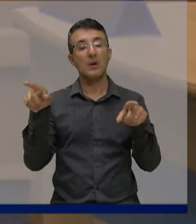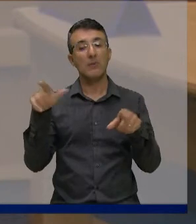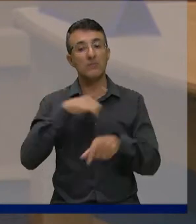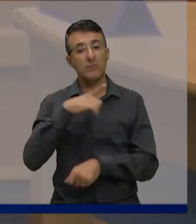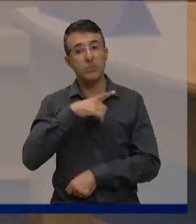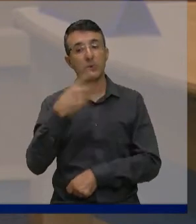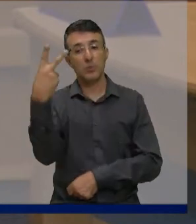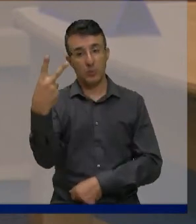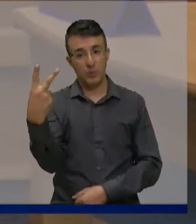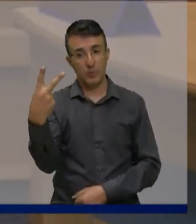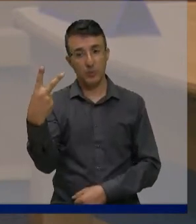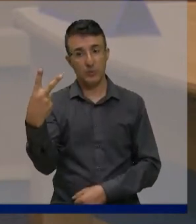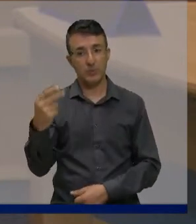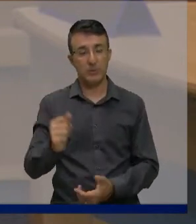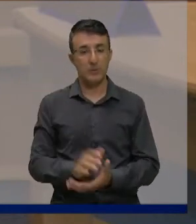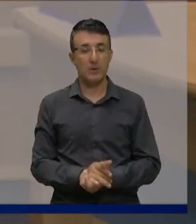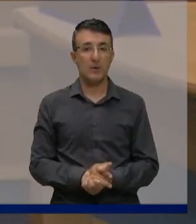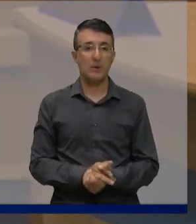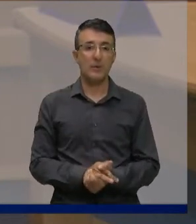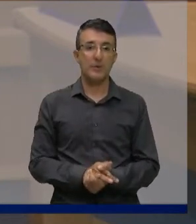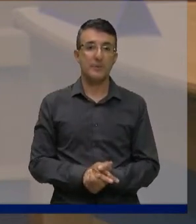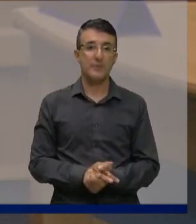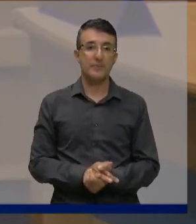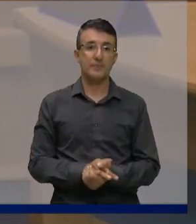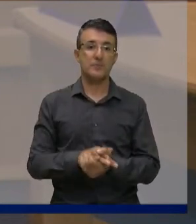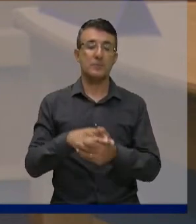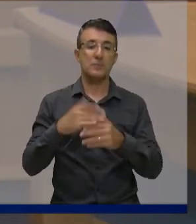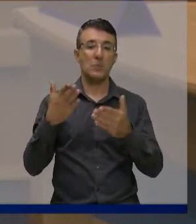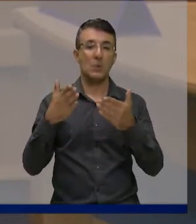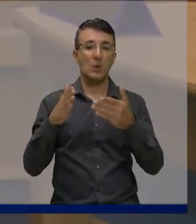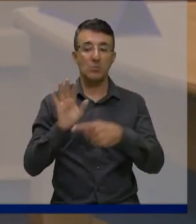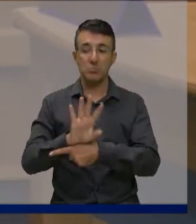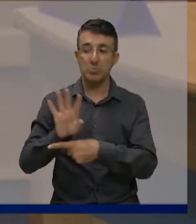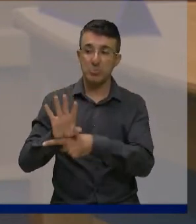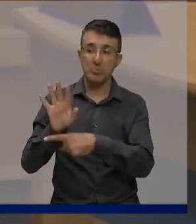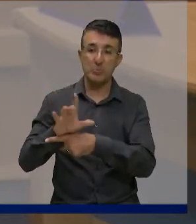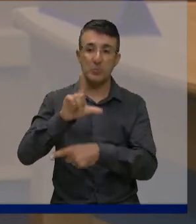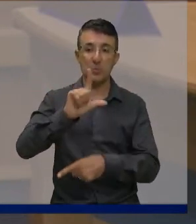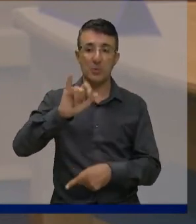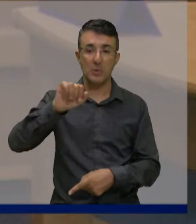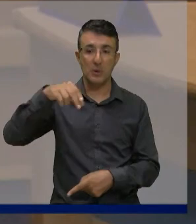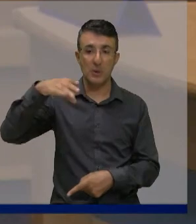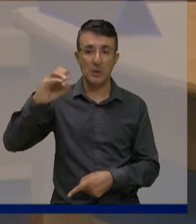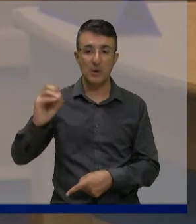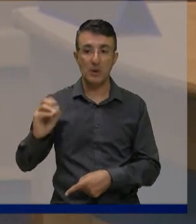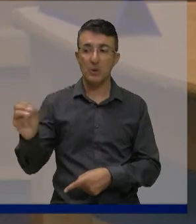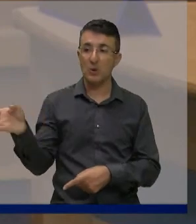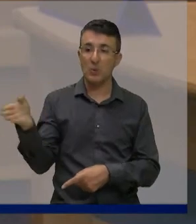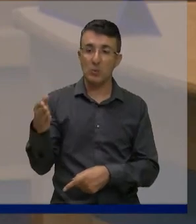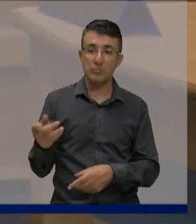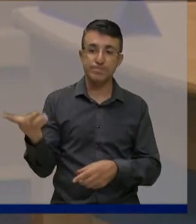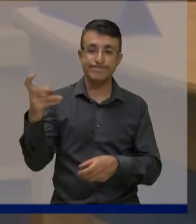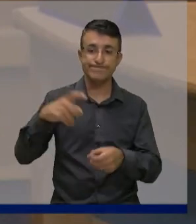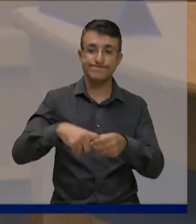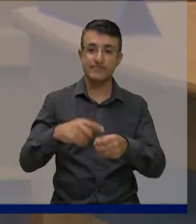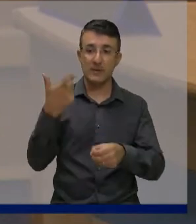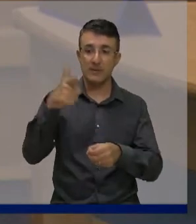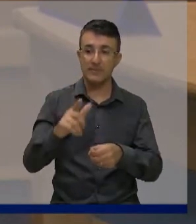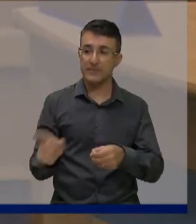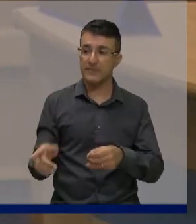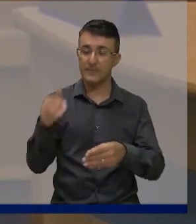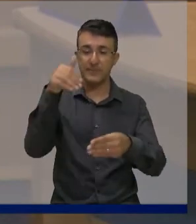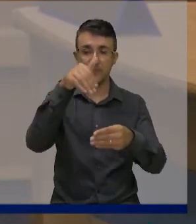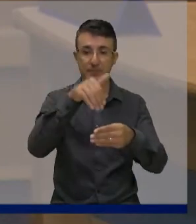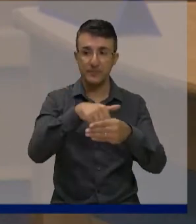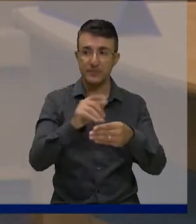saiu do mandato ajudamos trazer o Lino Bispo para essa casa de voto foi uma conquista para Jardim Morumbi e agora temos dois então vamos trabalhar em conjunto